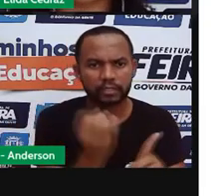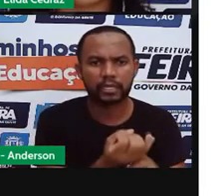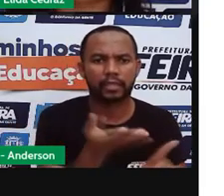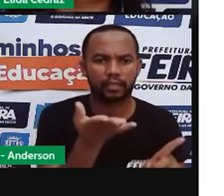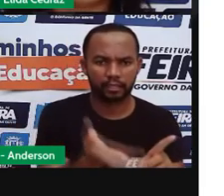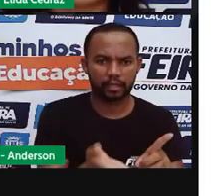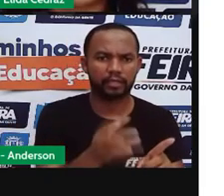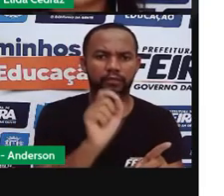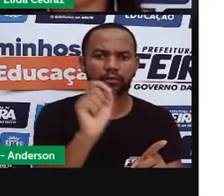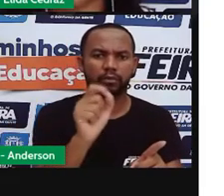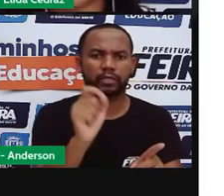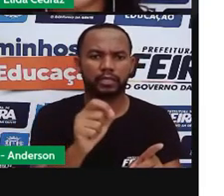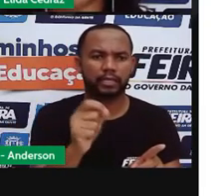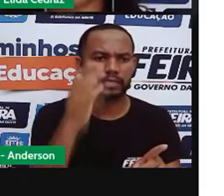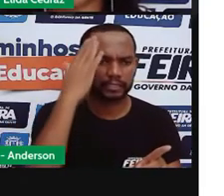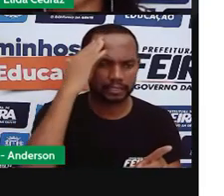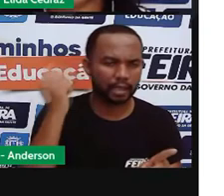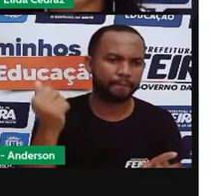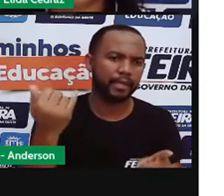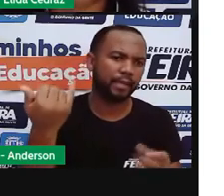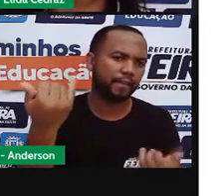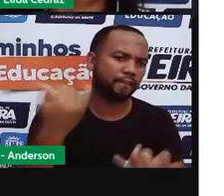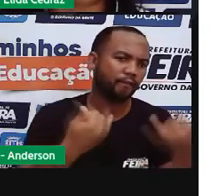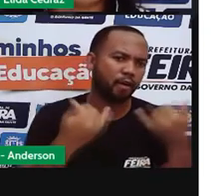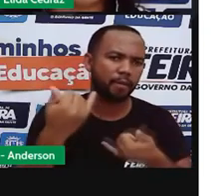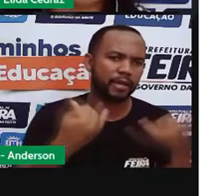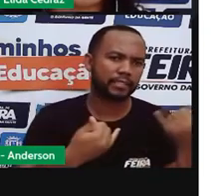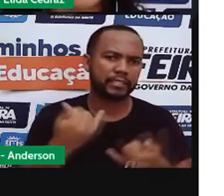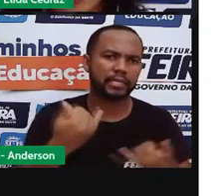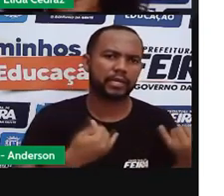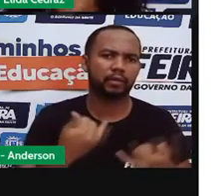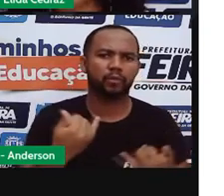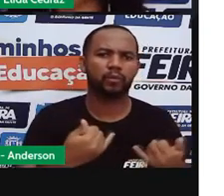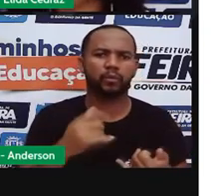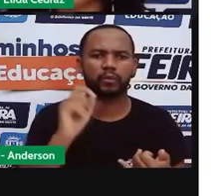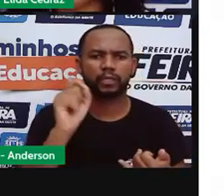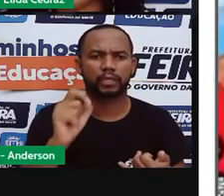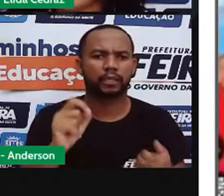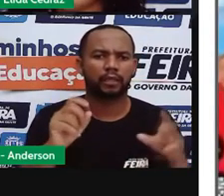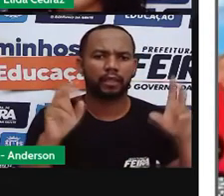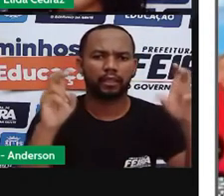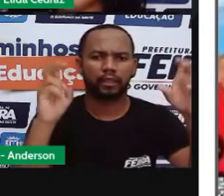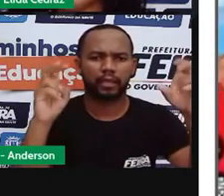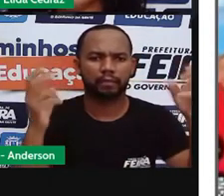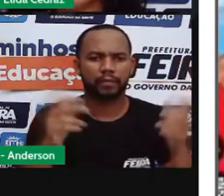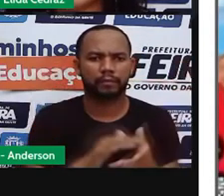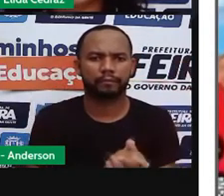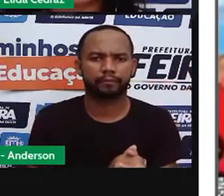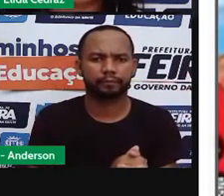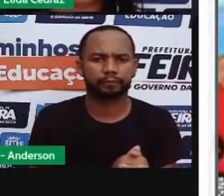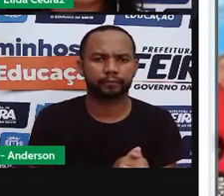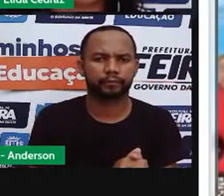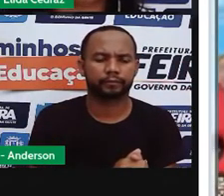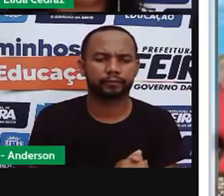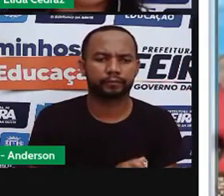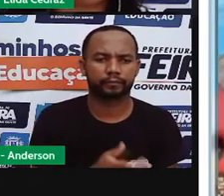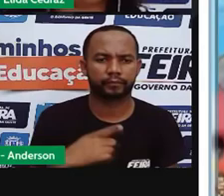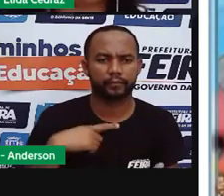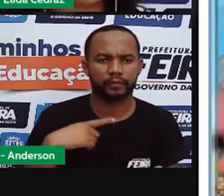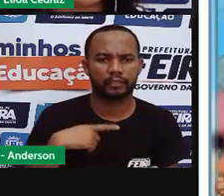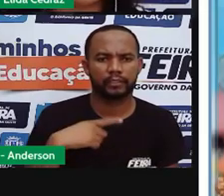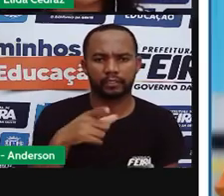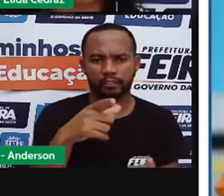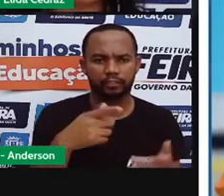adequadas para receber aquela informação sobre um bem, um produto ou um serviço. E aqui nós temos